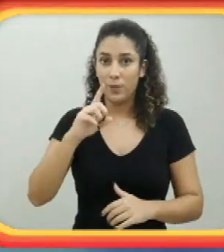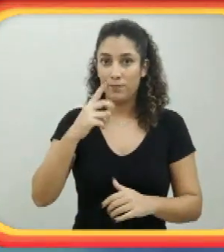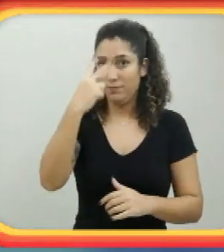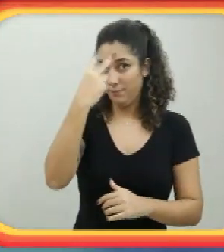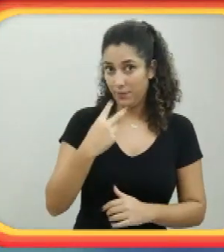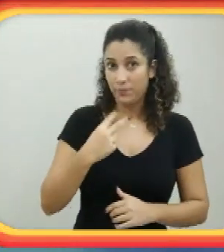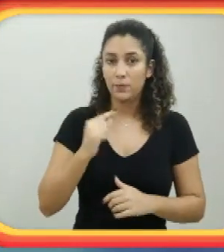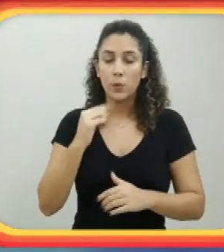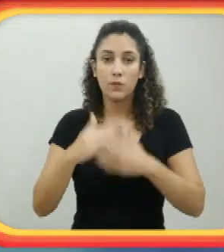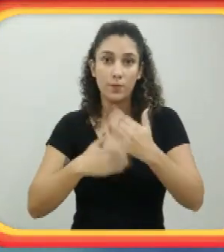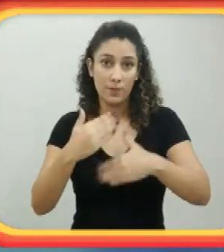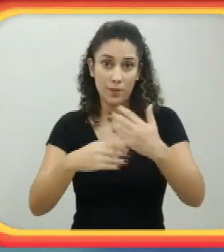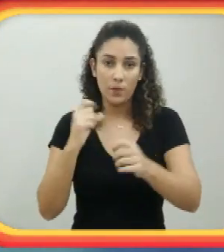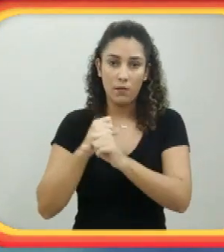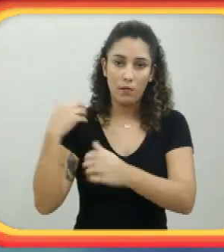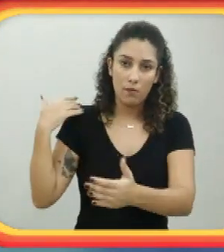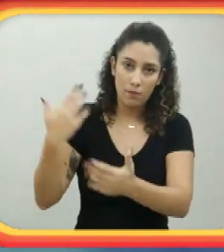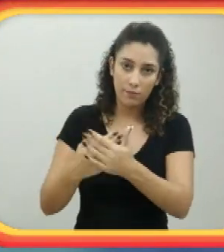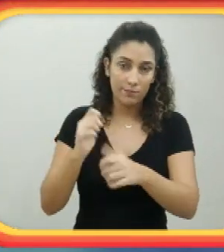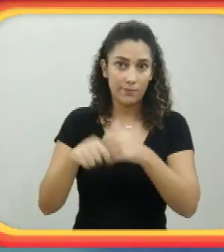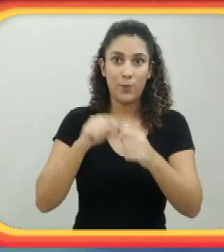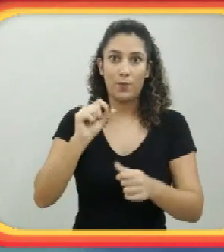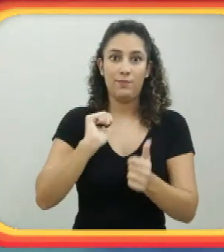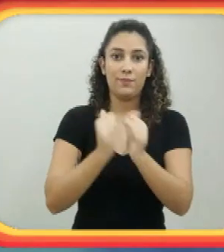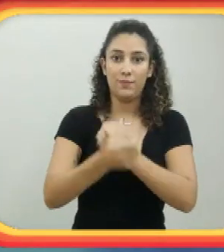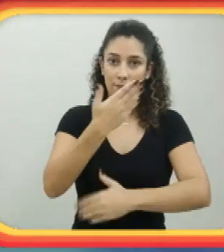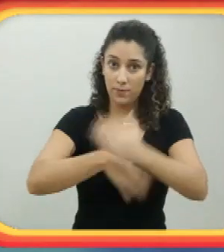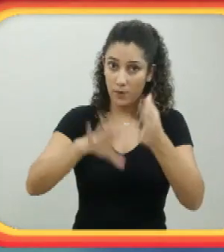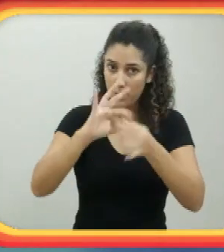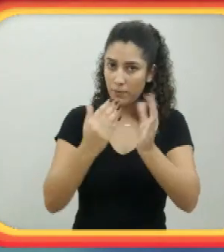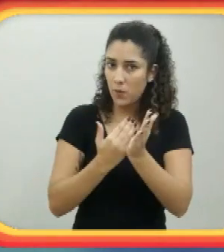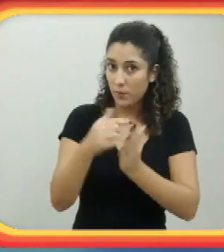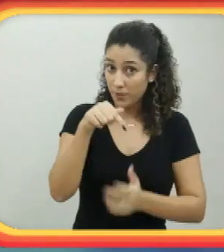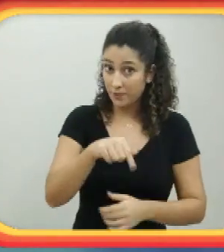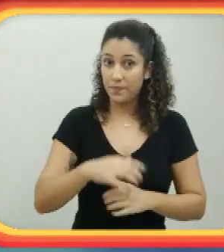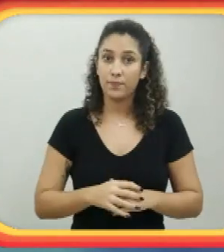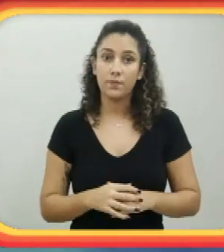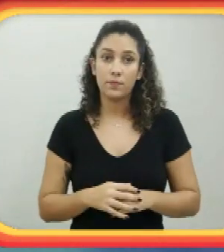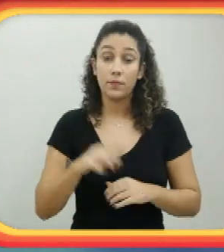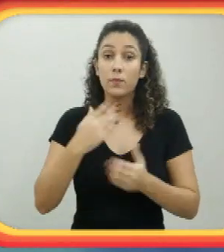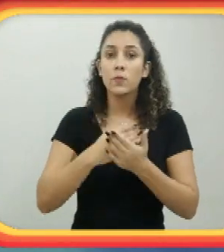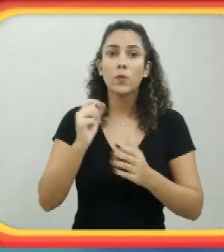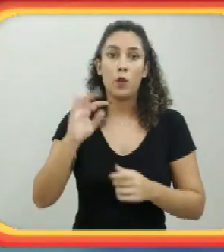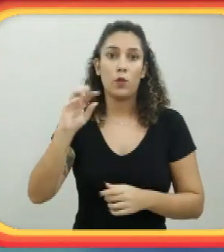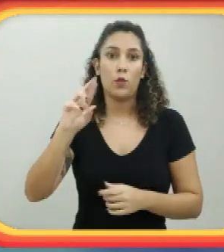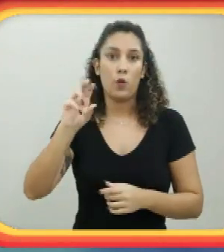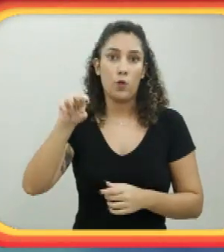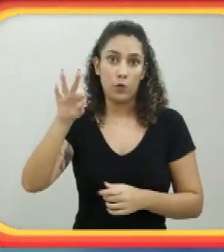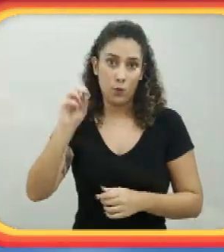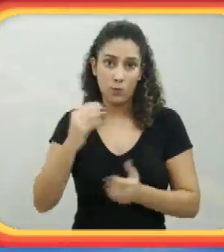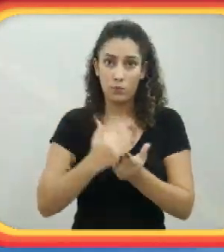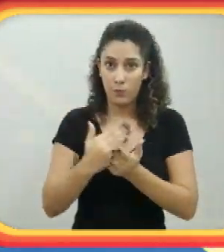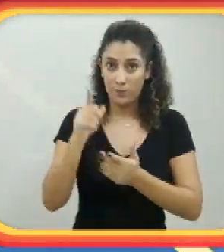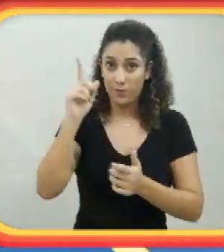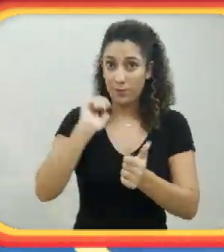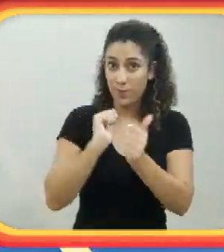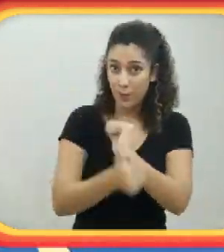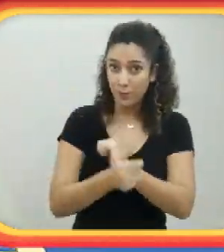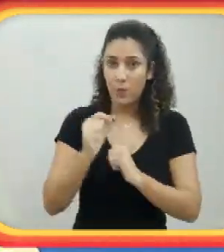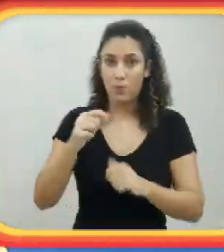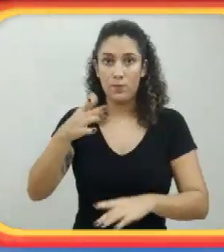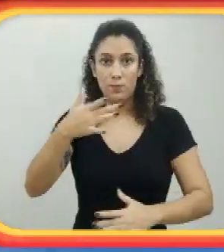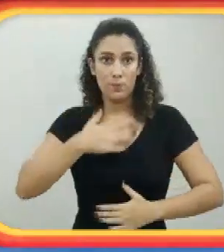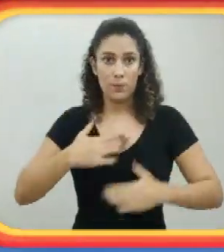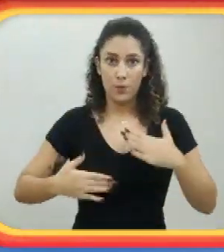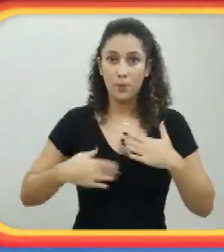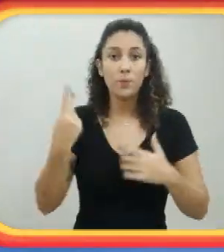processo de desenvolvimento, ao longo dos anos, se tornou um esporte paralímpico, desde a Paralimpíada de Toronto, e hoje é um